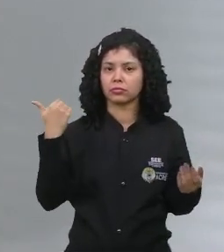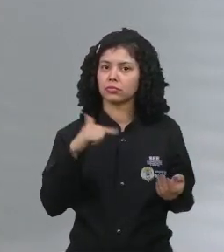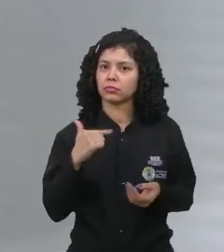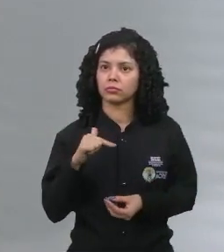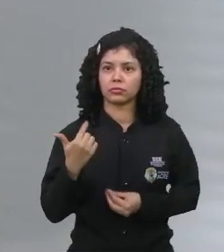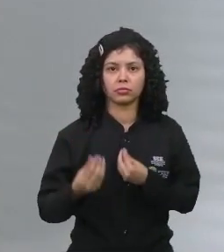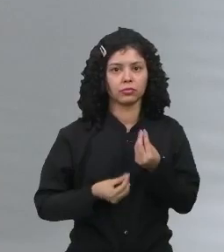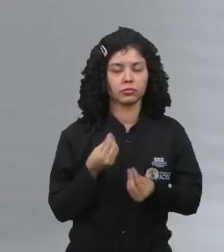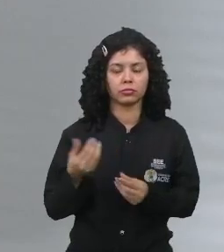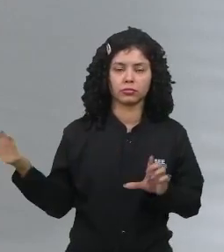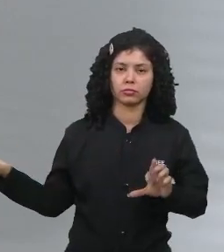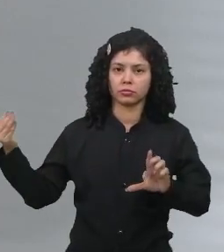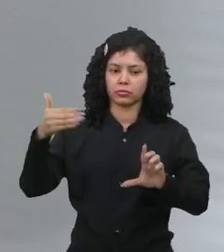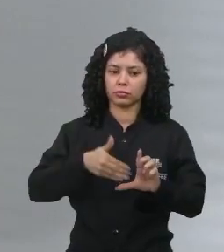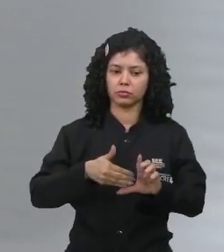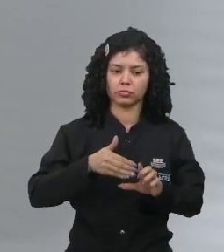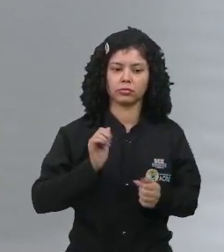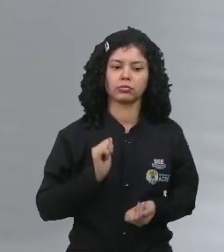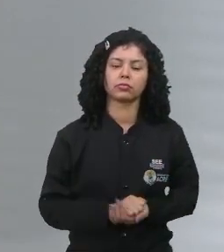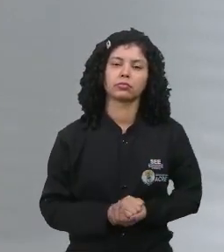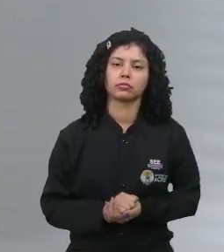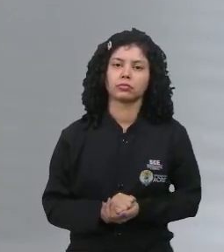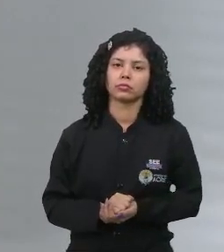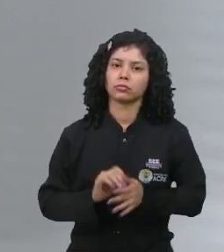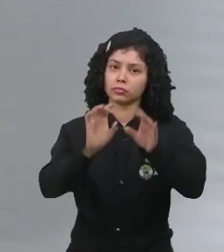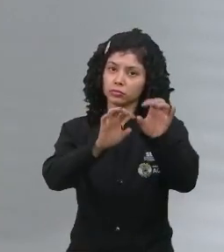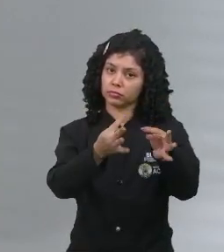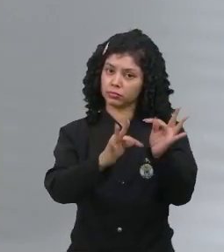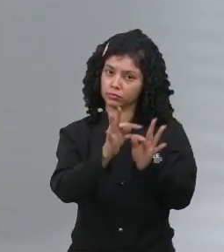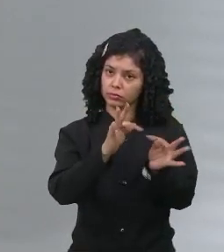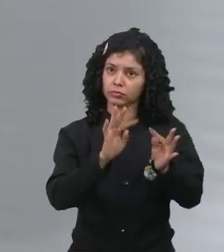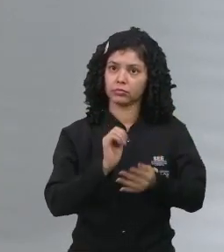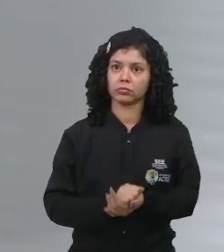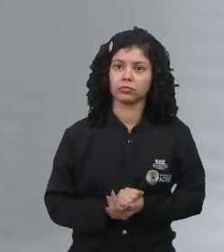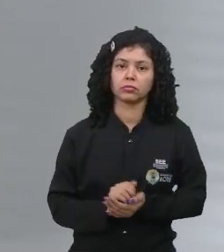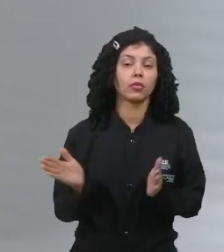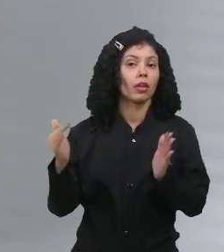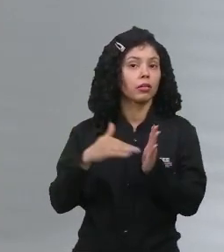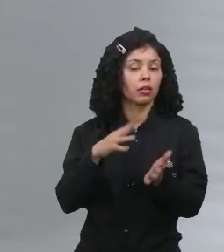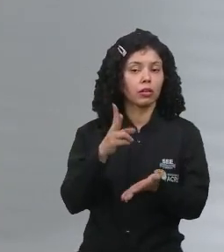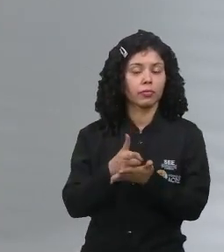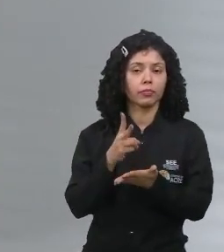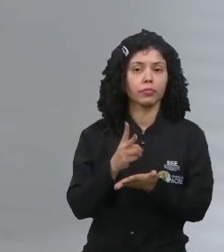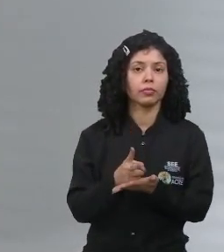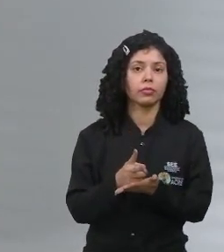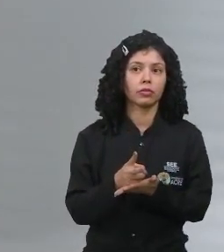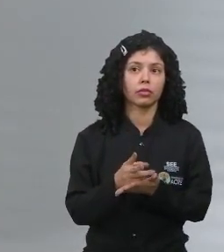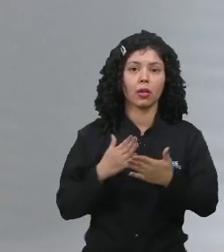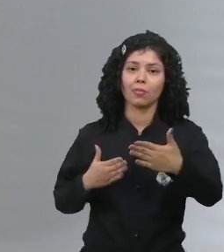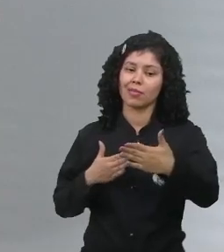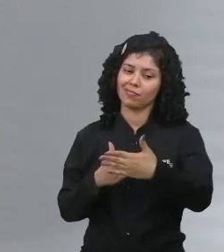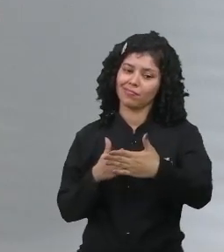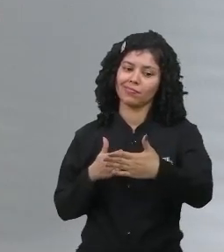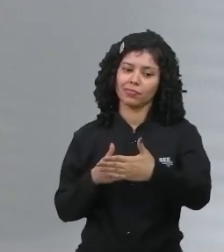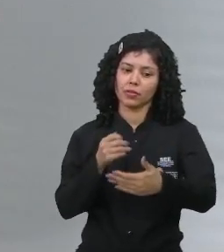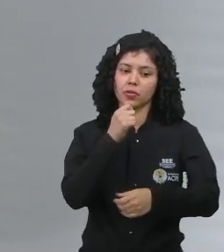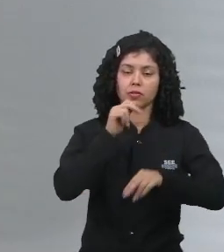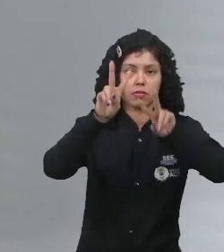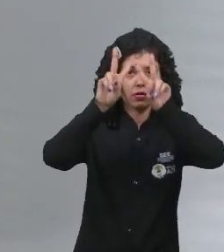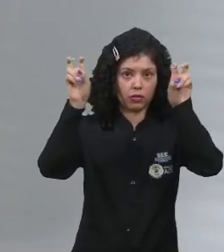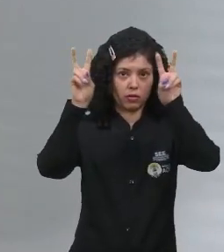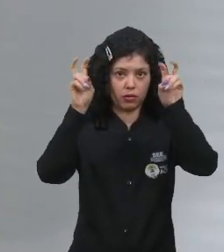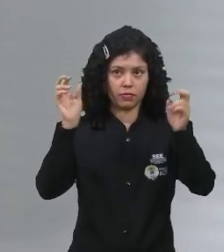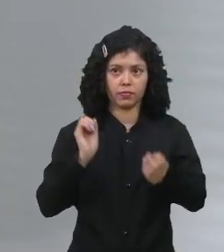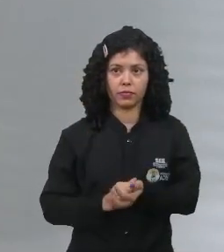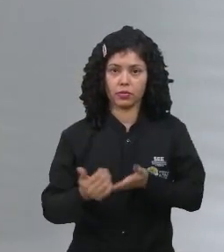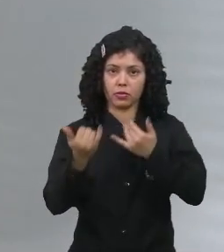têm acesso a essas tecnologias. E, até mesmo, pela limitação no que diz respeito